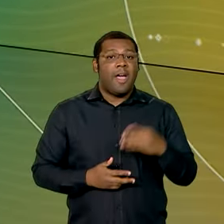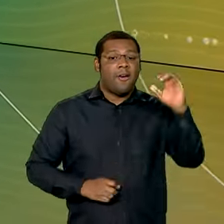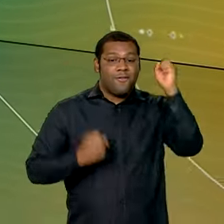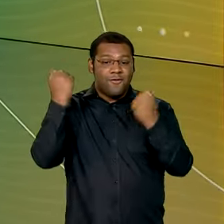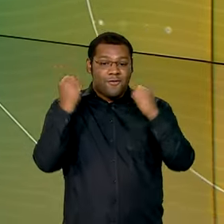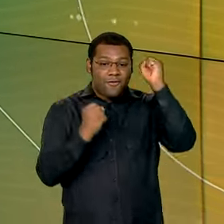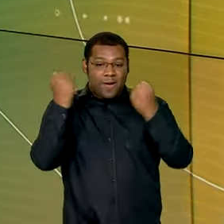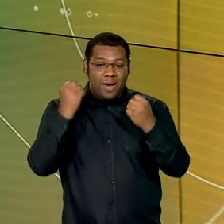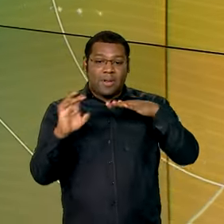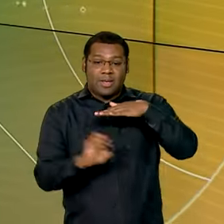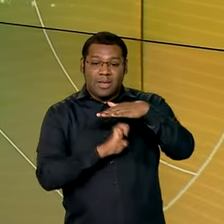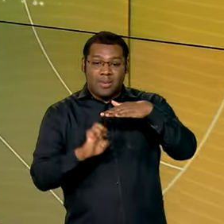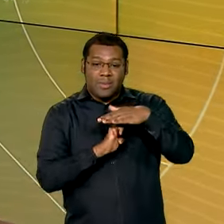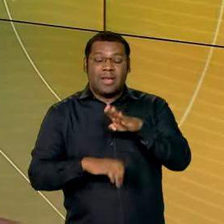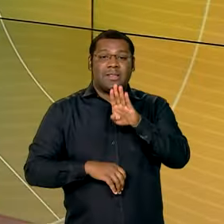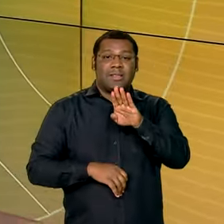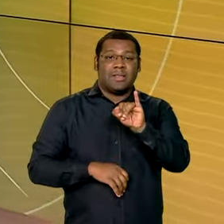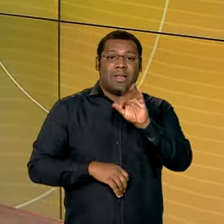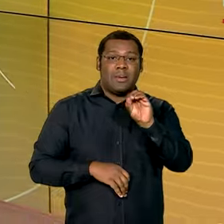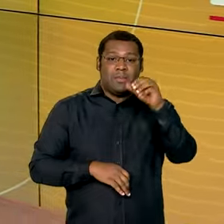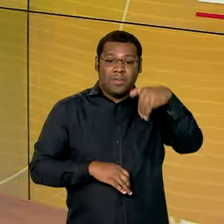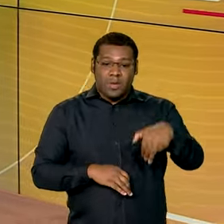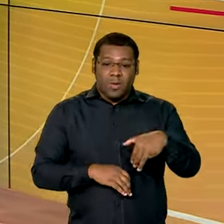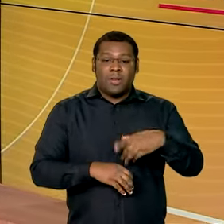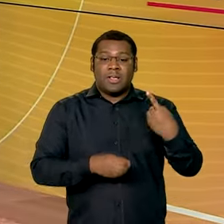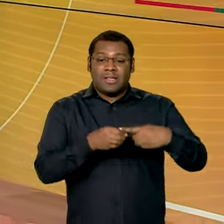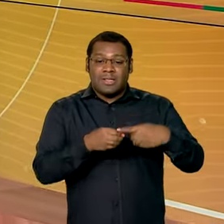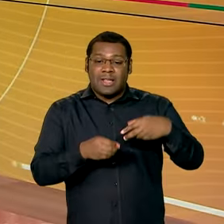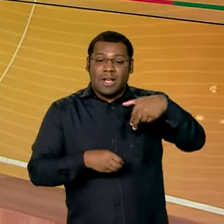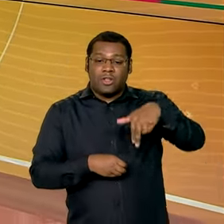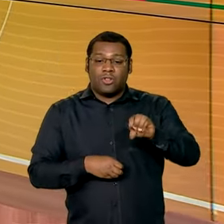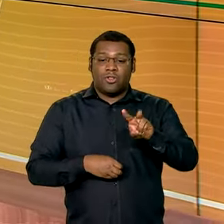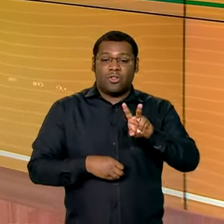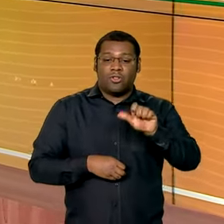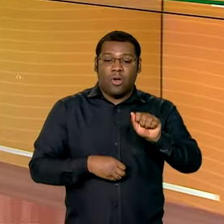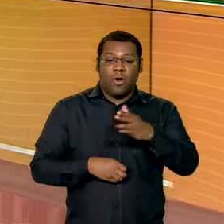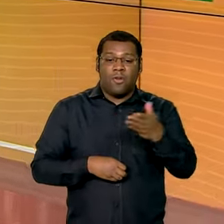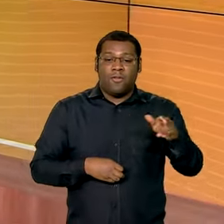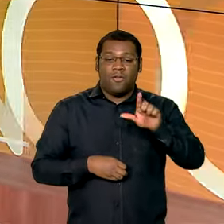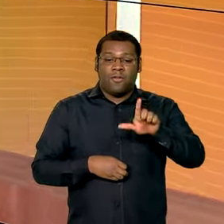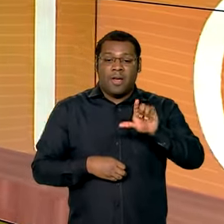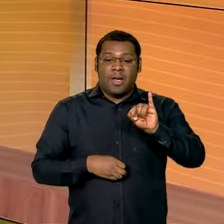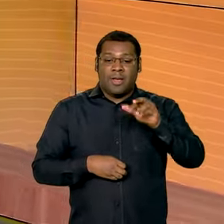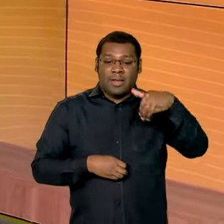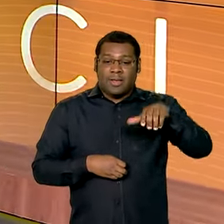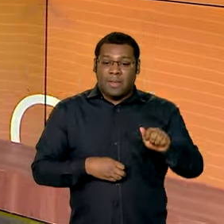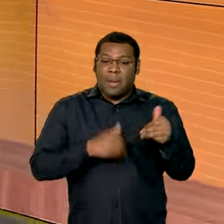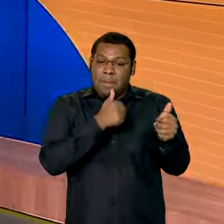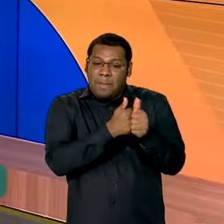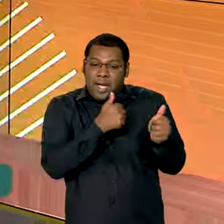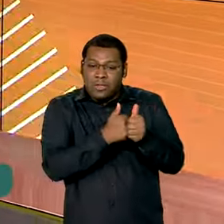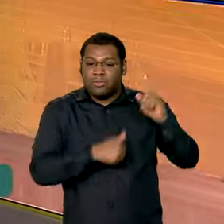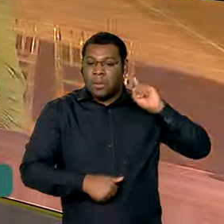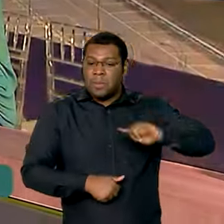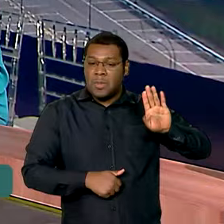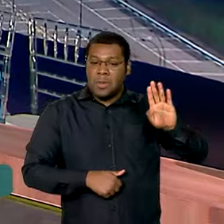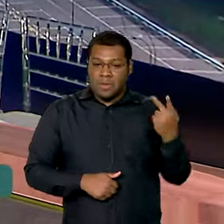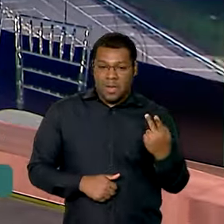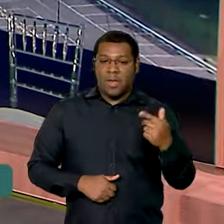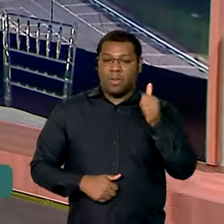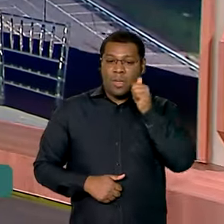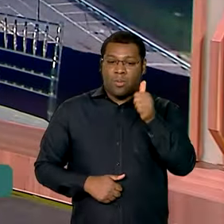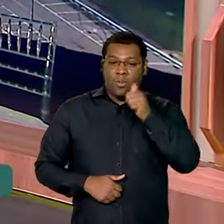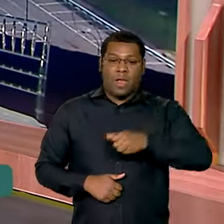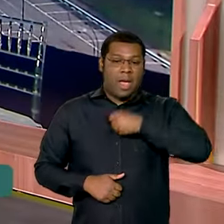fábrica da empresa Bion, que fica em Nova Lima, região metropolitana de Belo Horizonte. A repórter Luciana